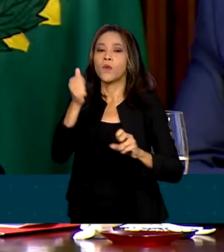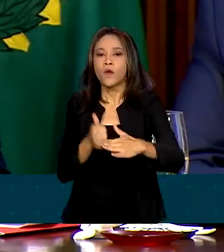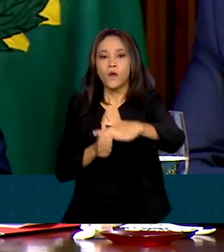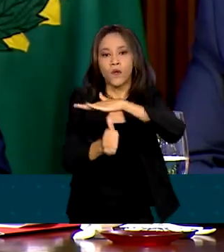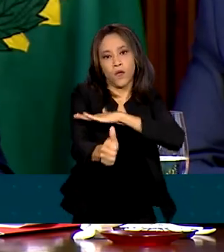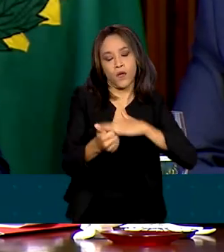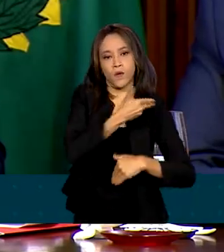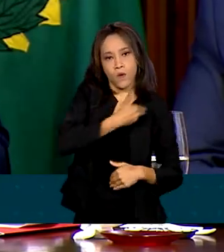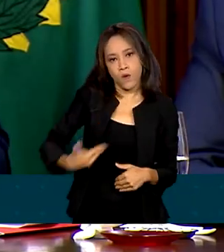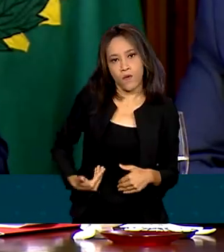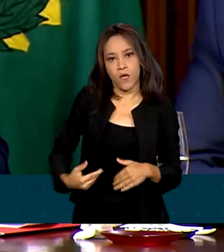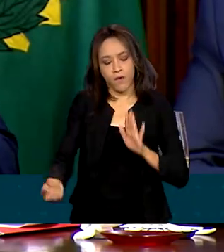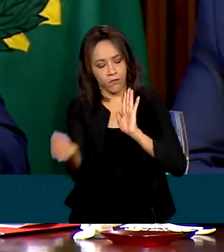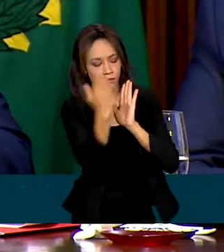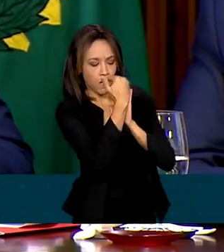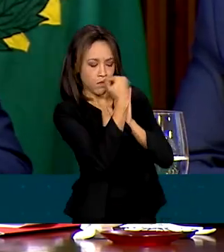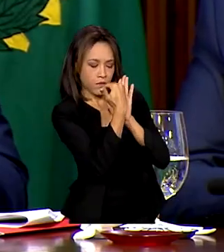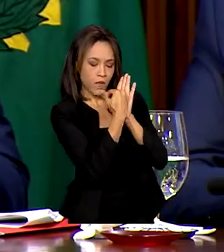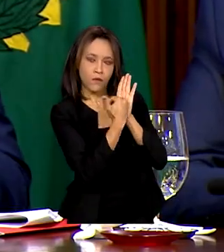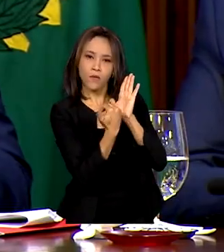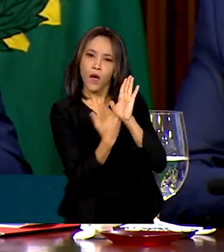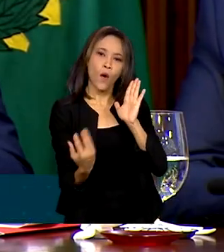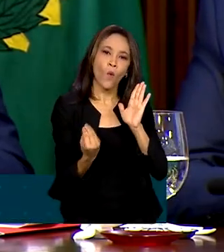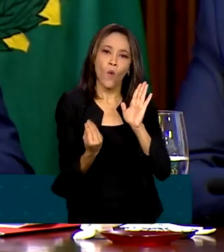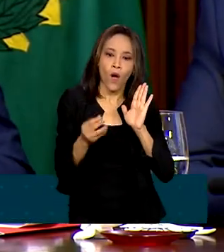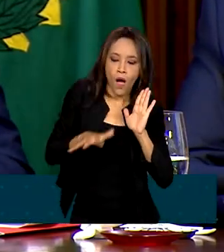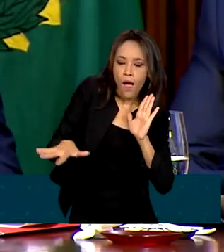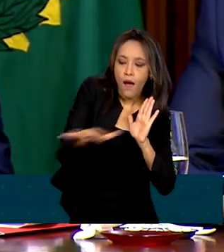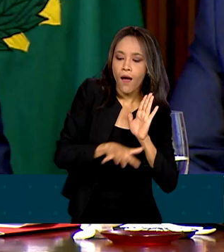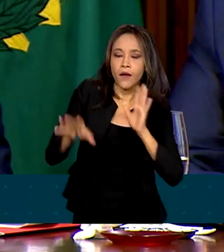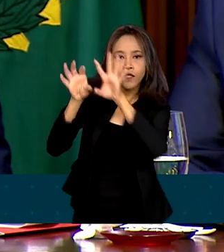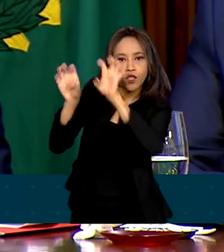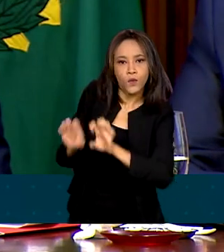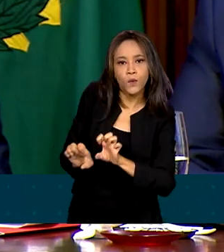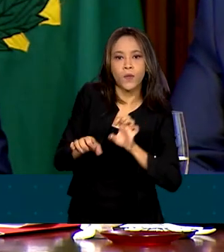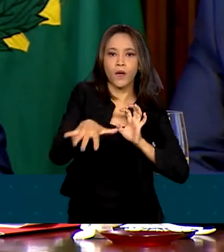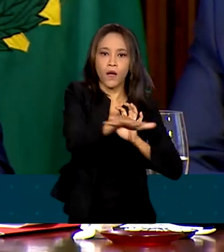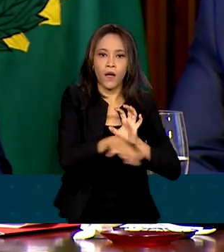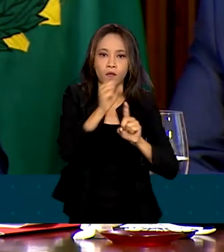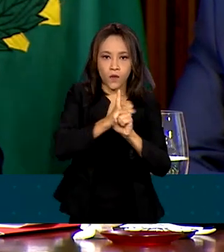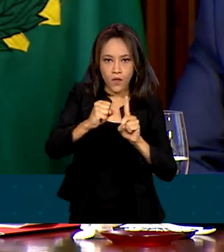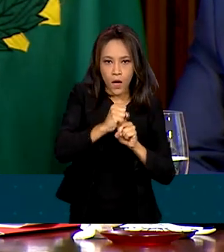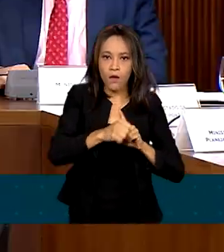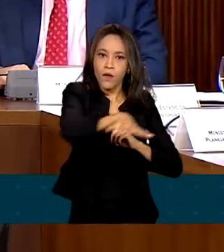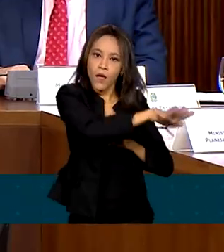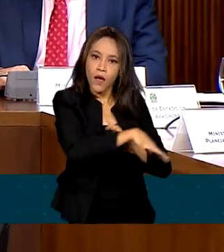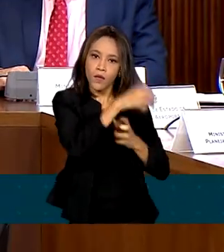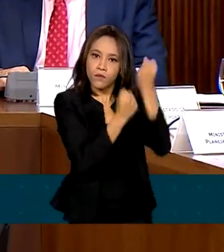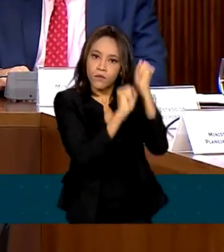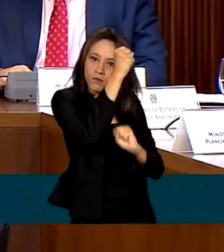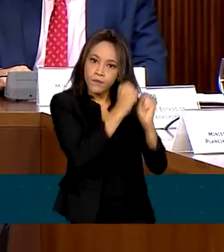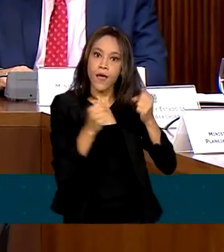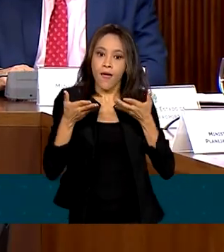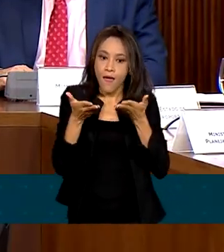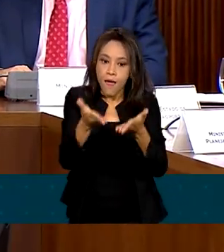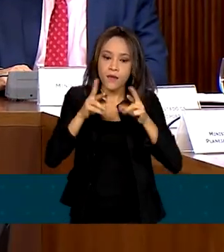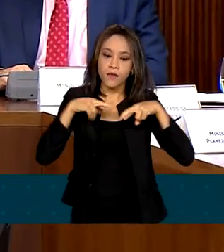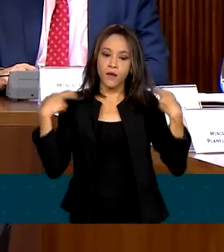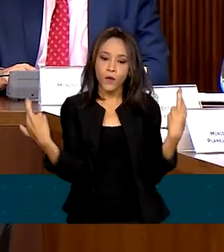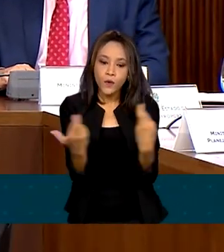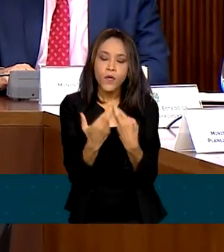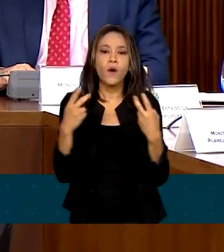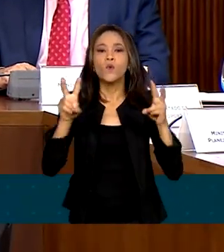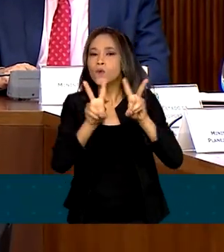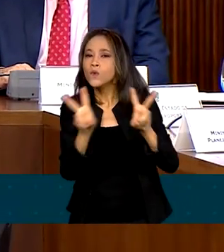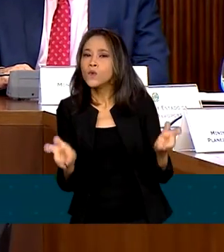trazer as diretrizes e cronogramas das áreas de infraestrutura social e produtiva. A reunião tratou dos